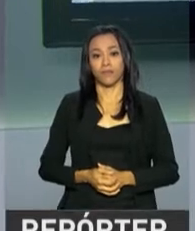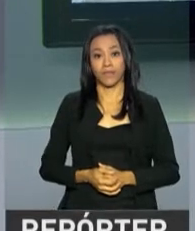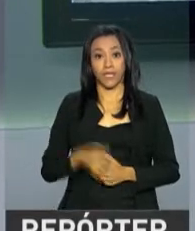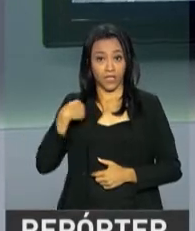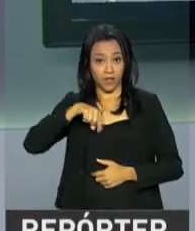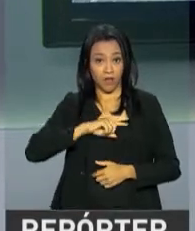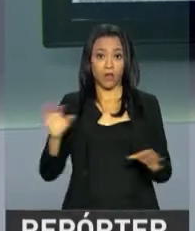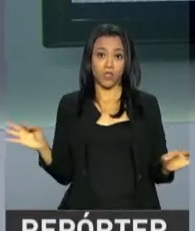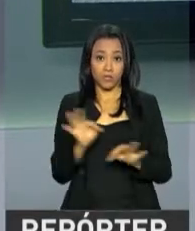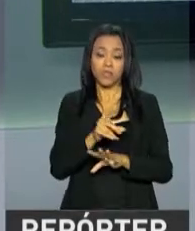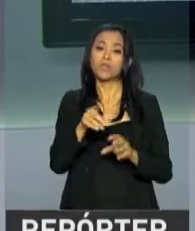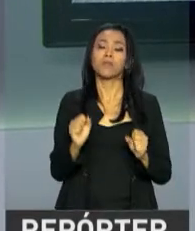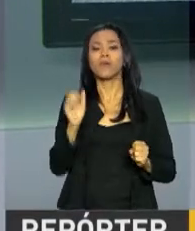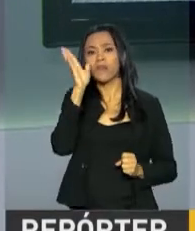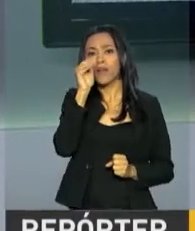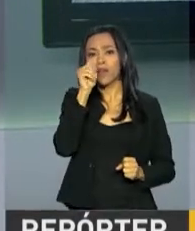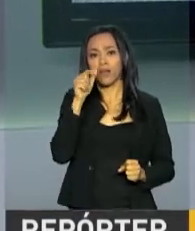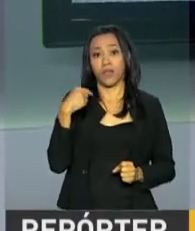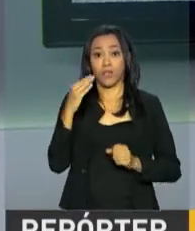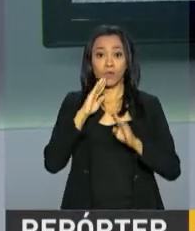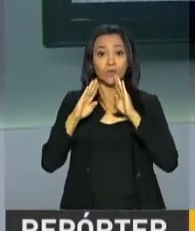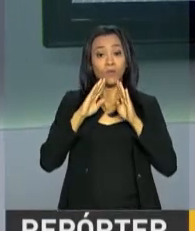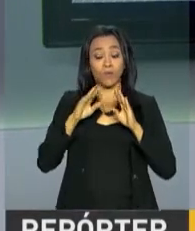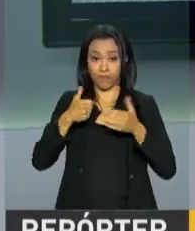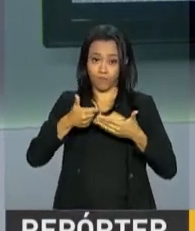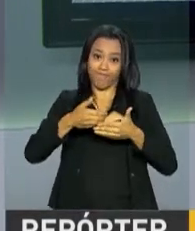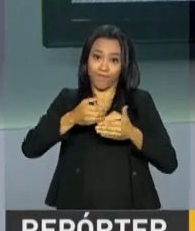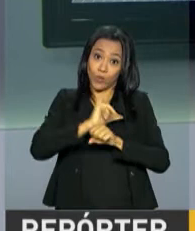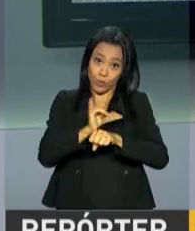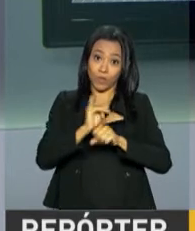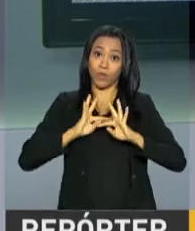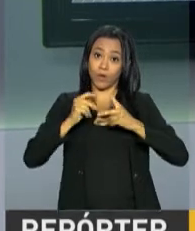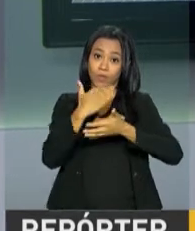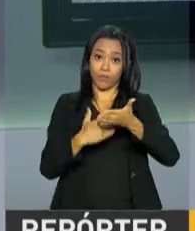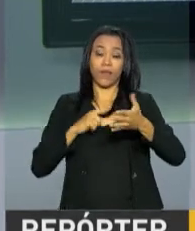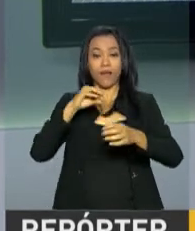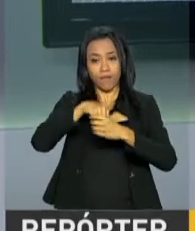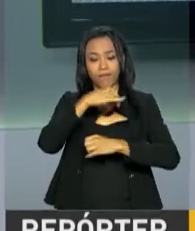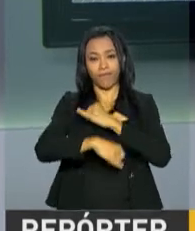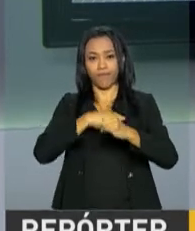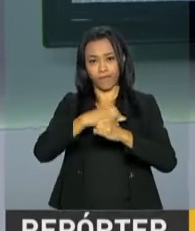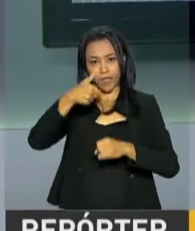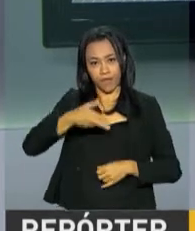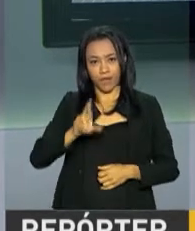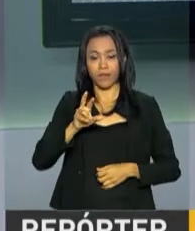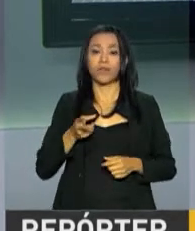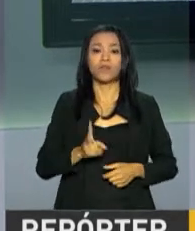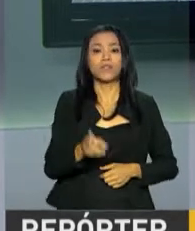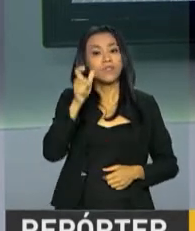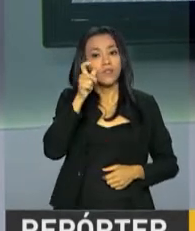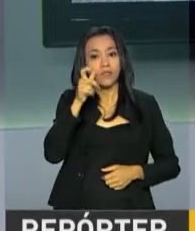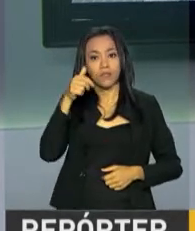Nós ficamos por aqui. Você pode rever as reportagens no YouTube e toda a nossa programação também está na página da NBR na internet.